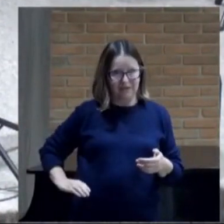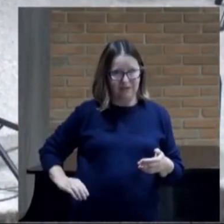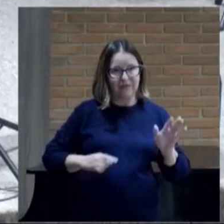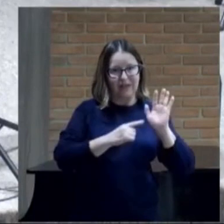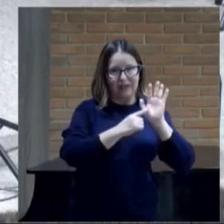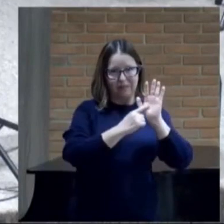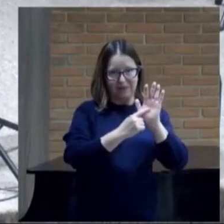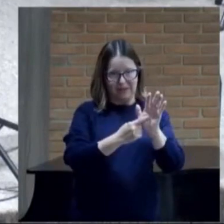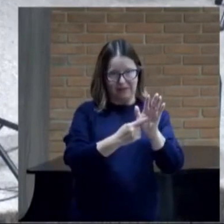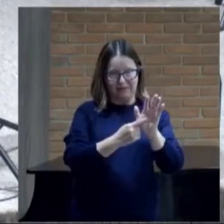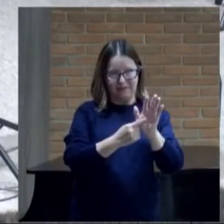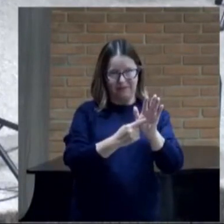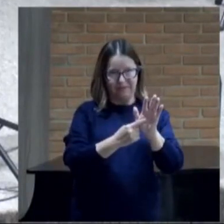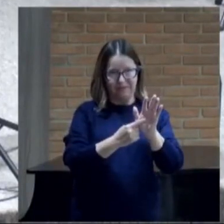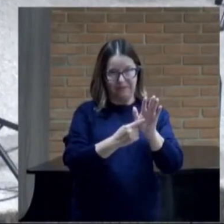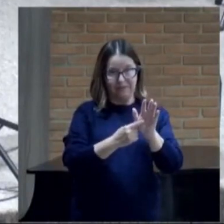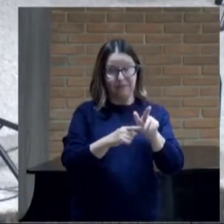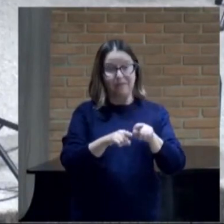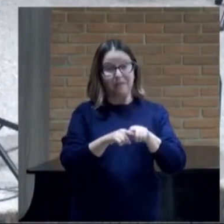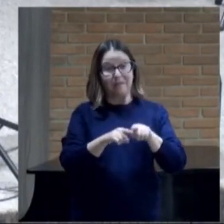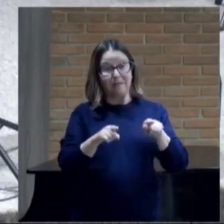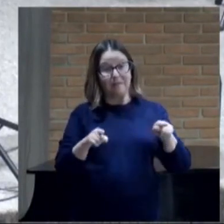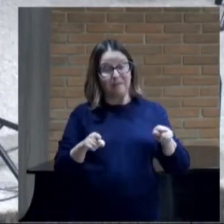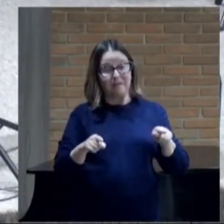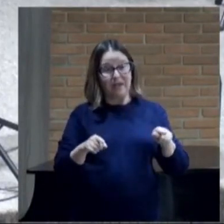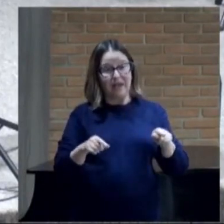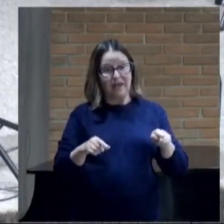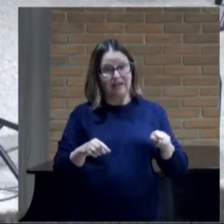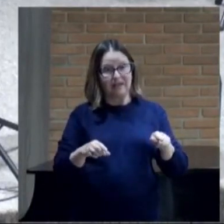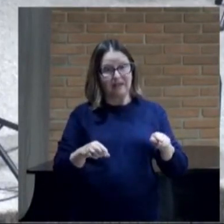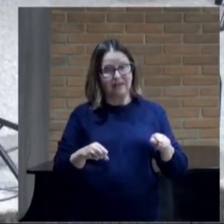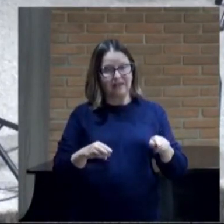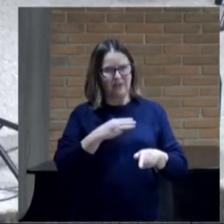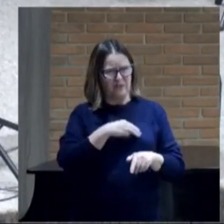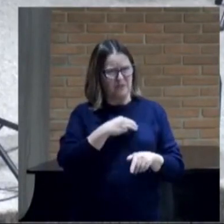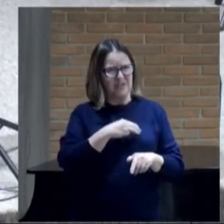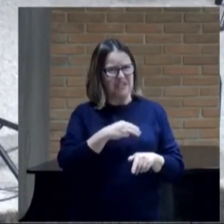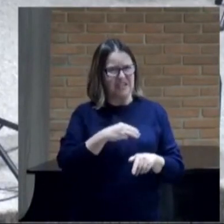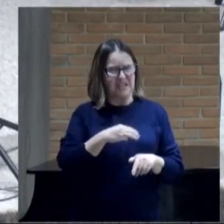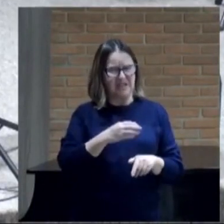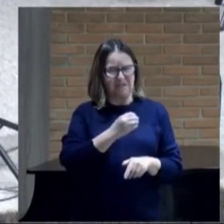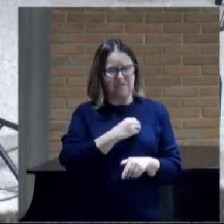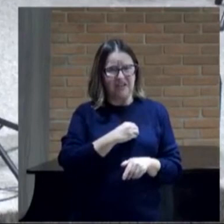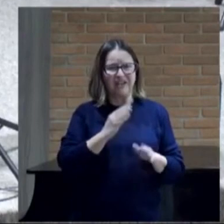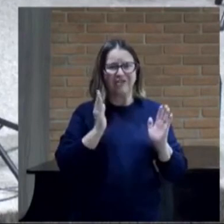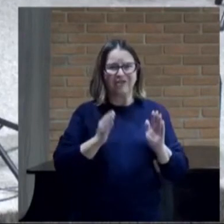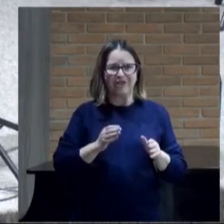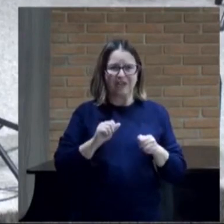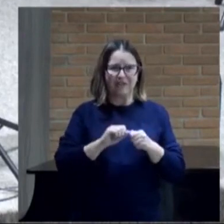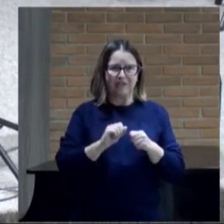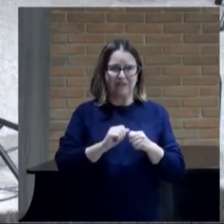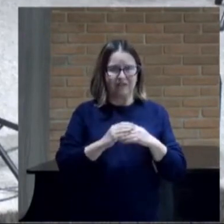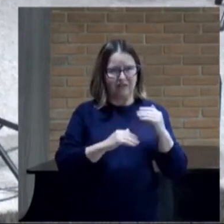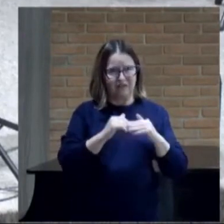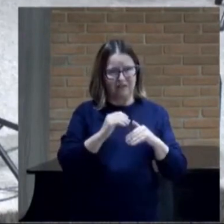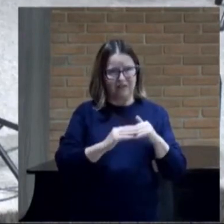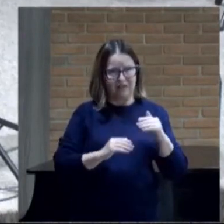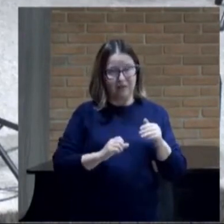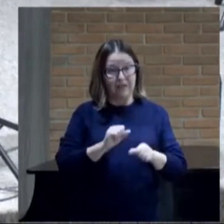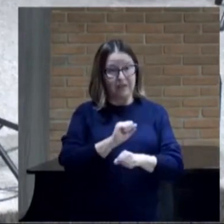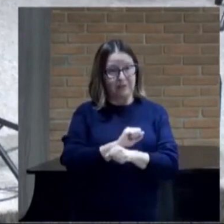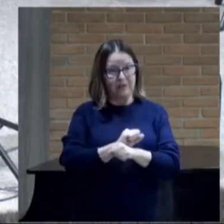aparecer mas o ministério o mistério da iniquidade já estava operando aguardando